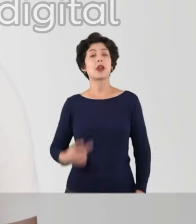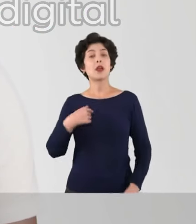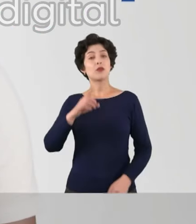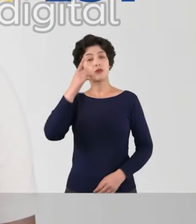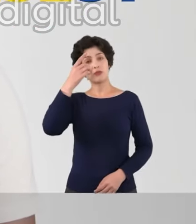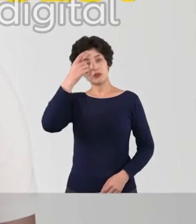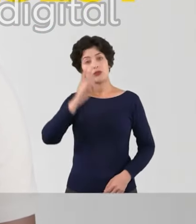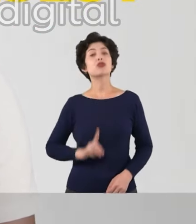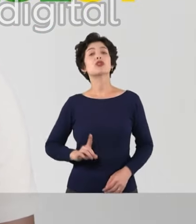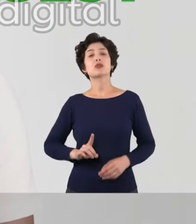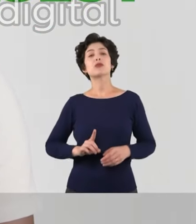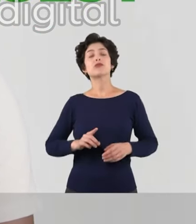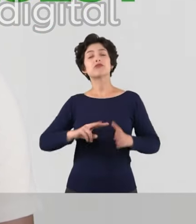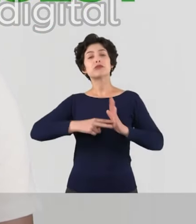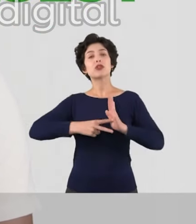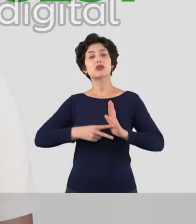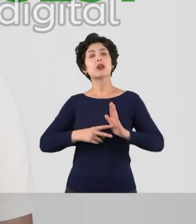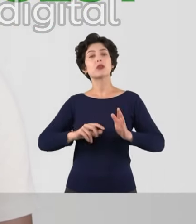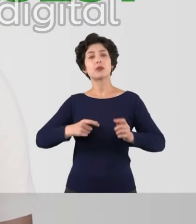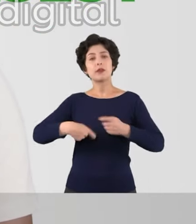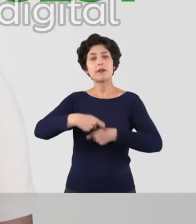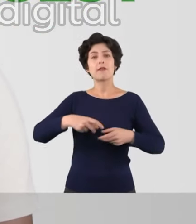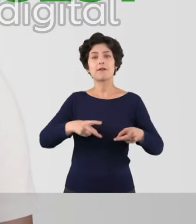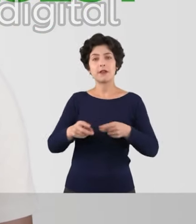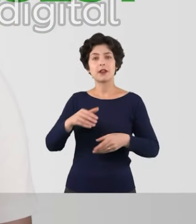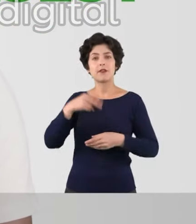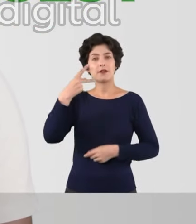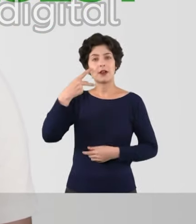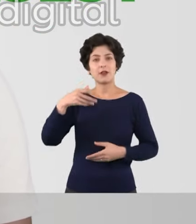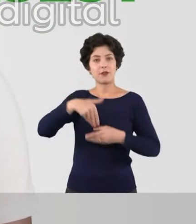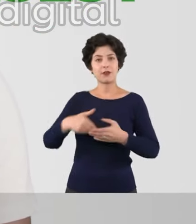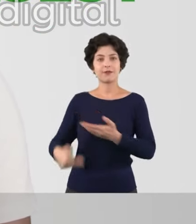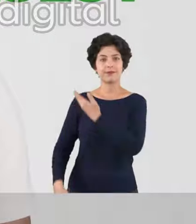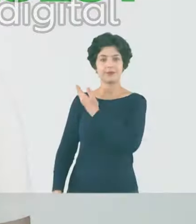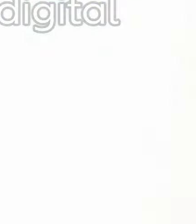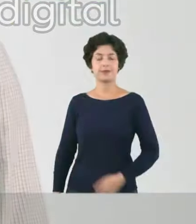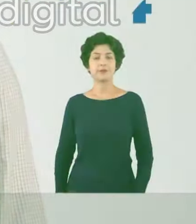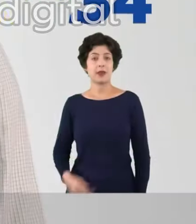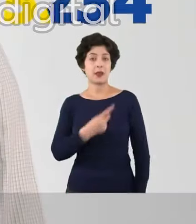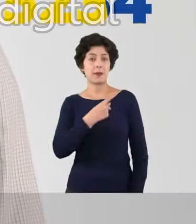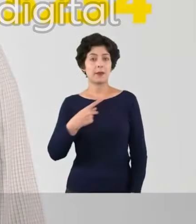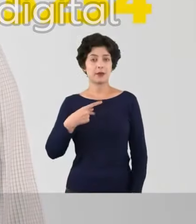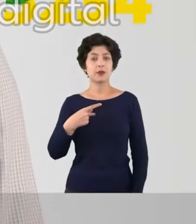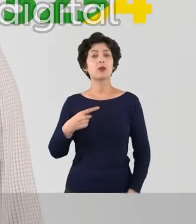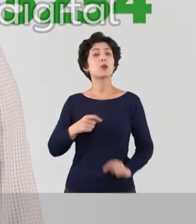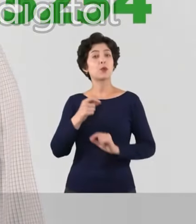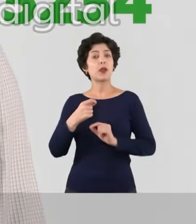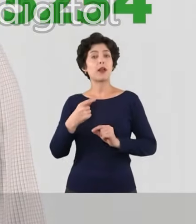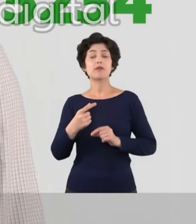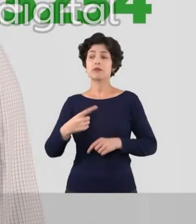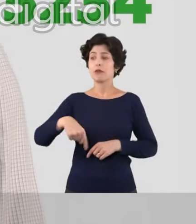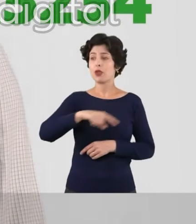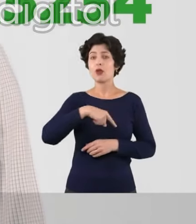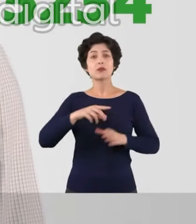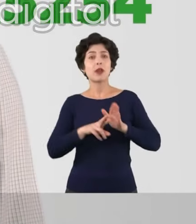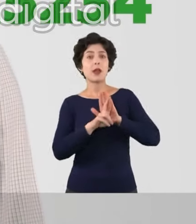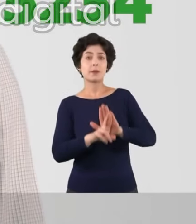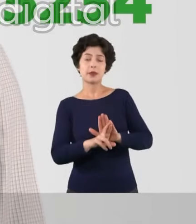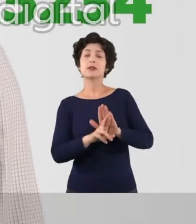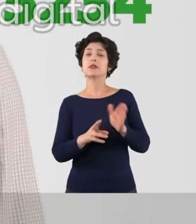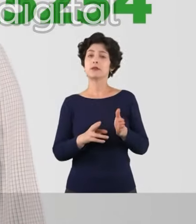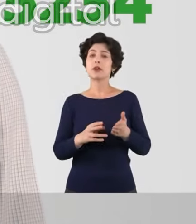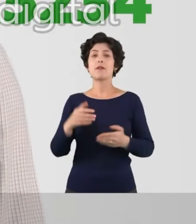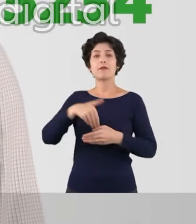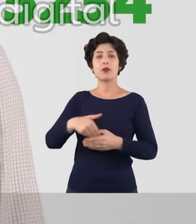Sou Bira, diretor do Sindicato dos Produtores. Pará, vereador. Vote 25-251. Sou pastor Ricardo Rocha. Alguém nosso por nós.